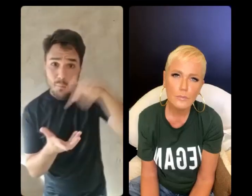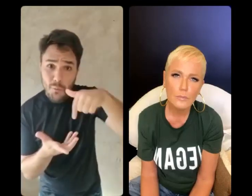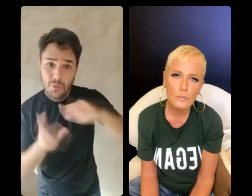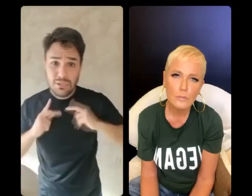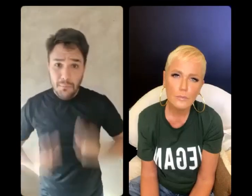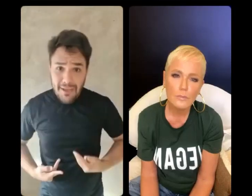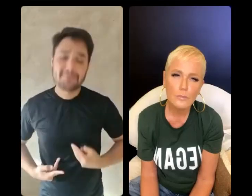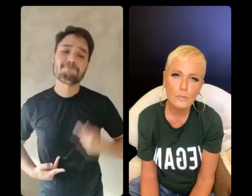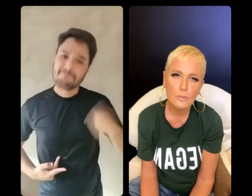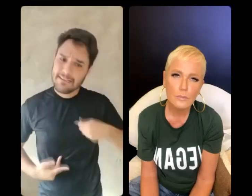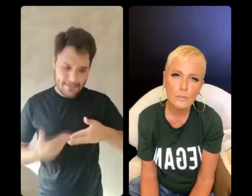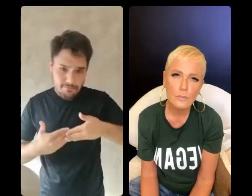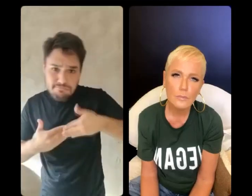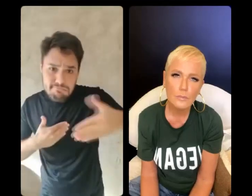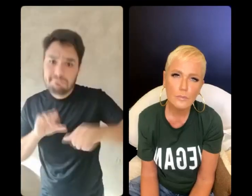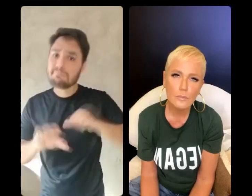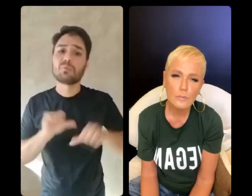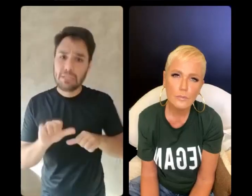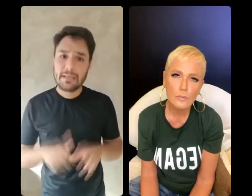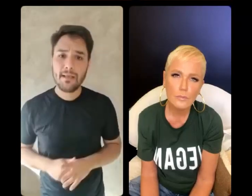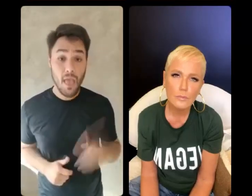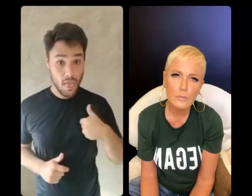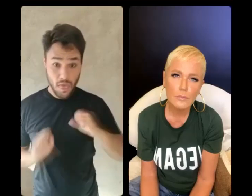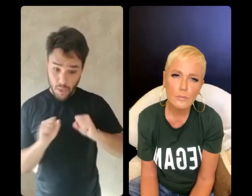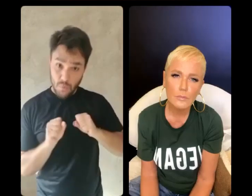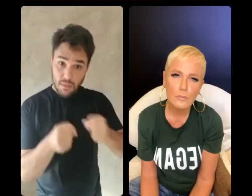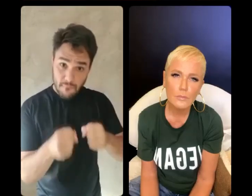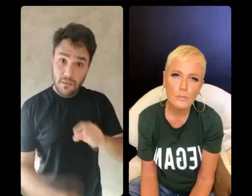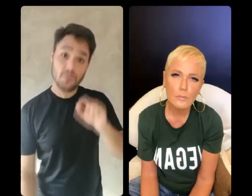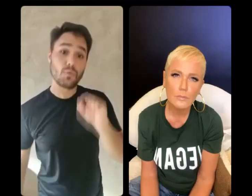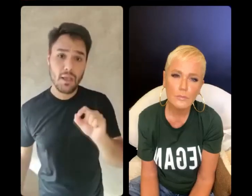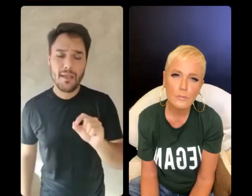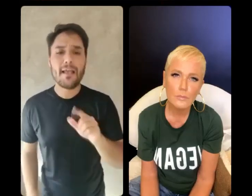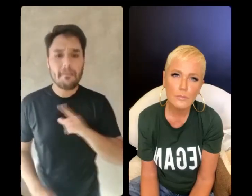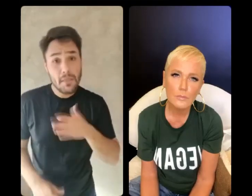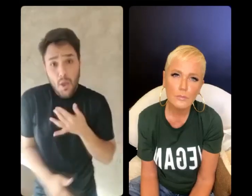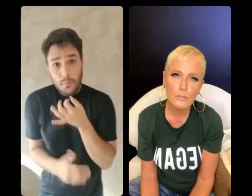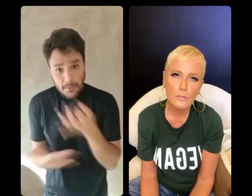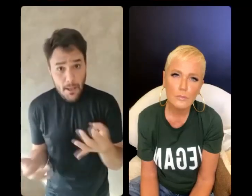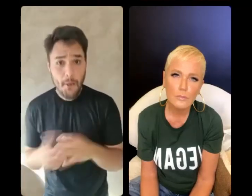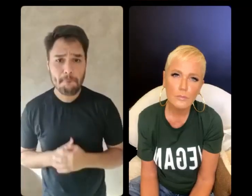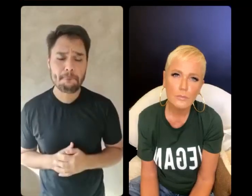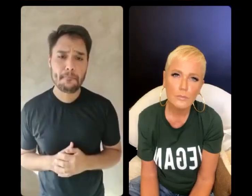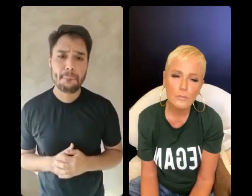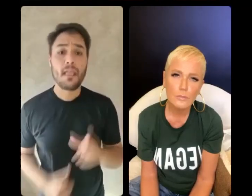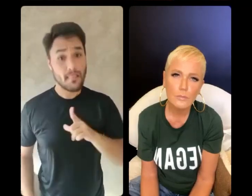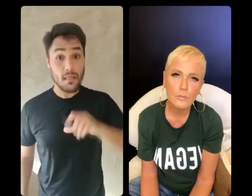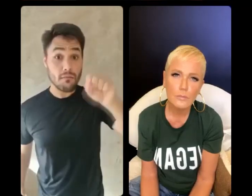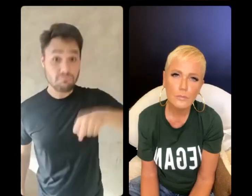mudança. E por isso que eu sempre defendo, assim, ao meu ver, teve sim uma